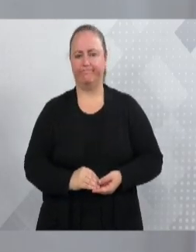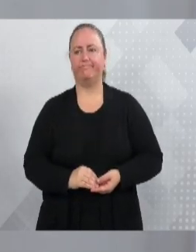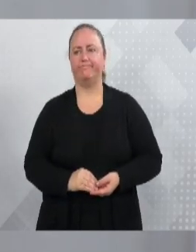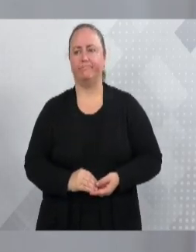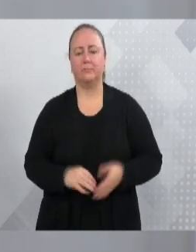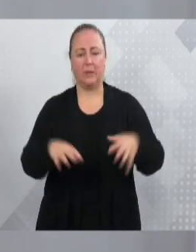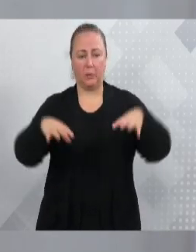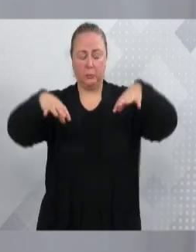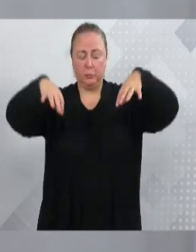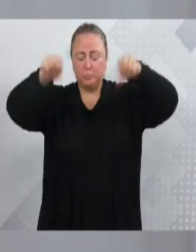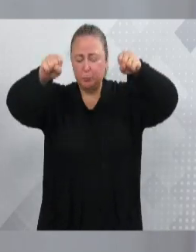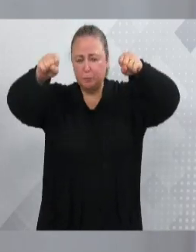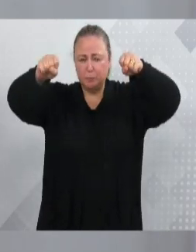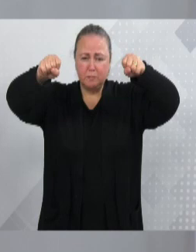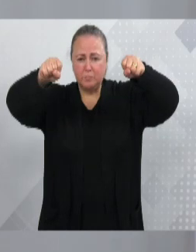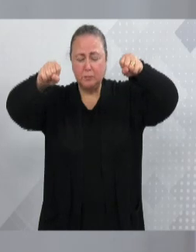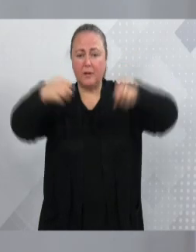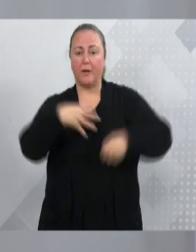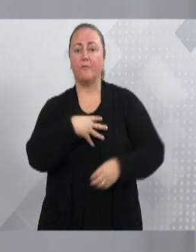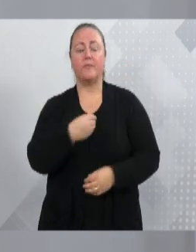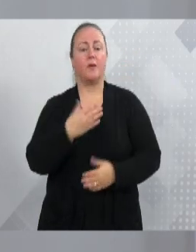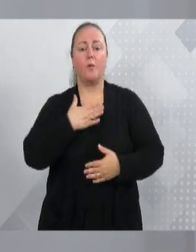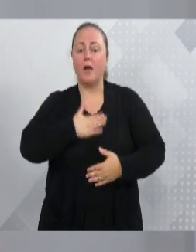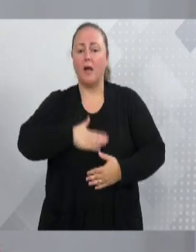impedia essa criança de se acalmar.